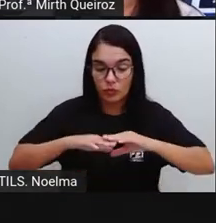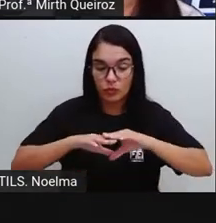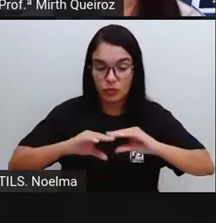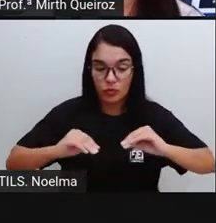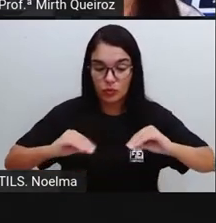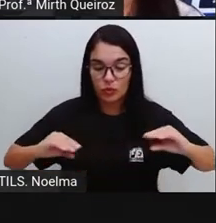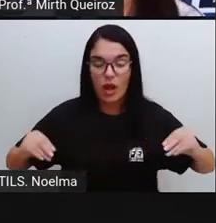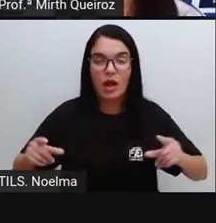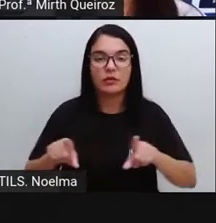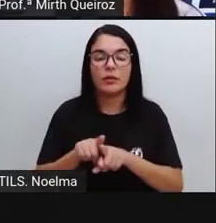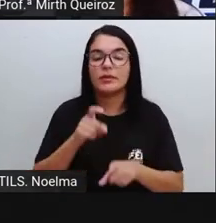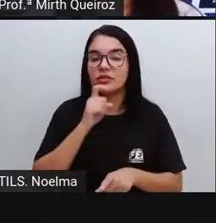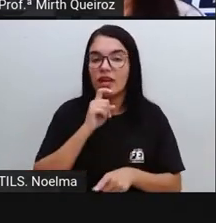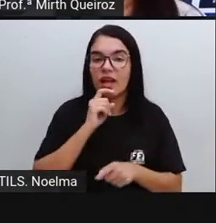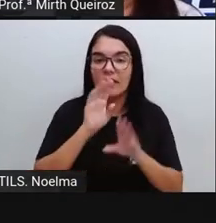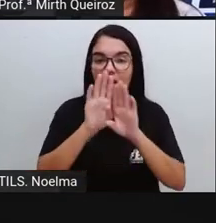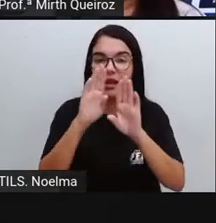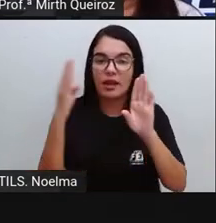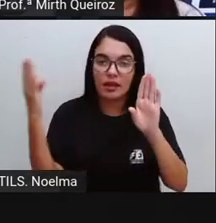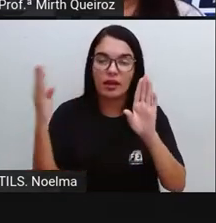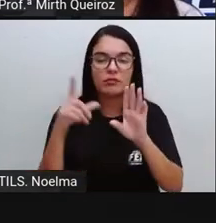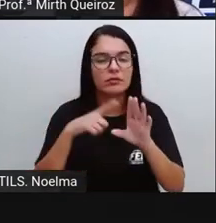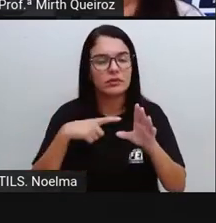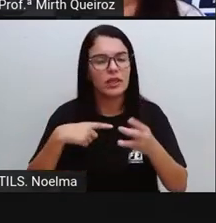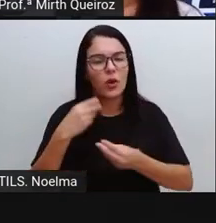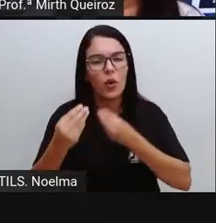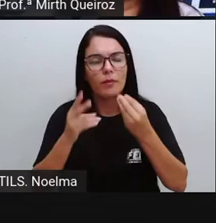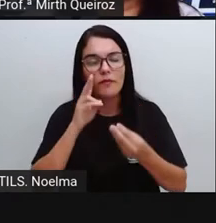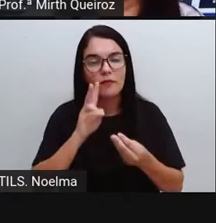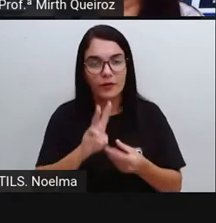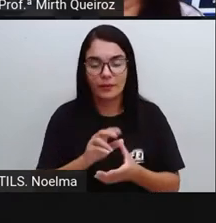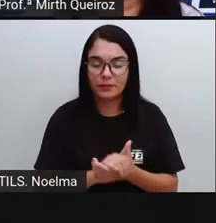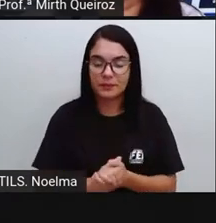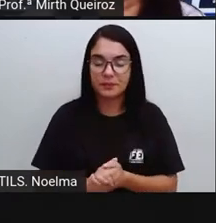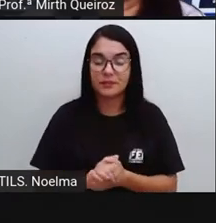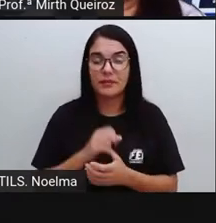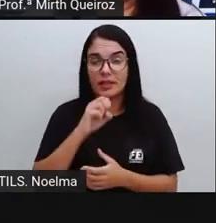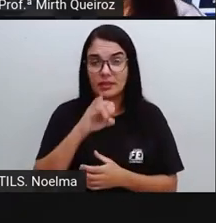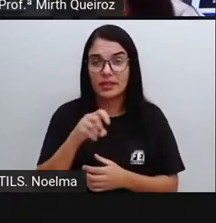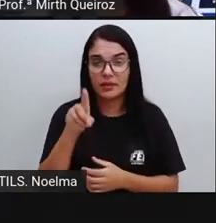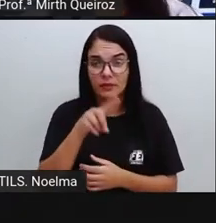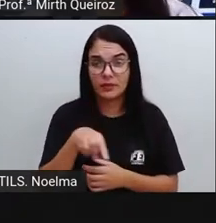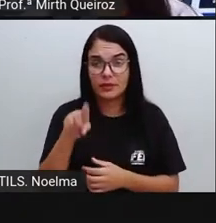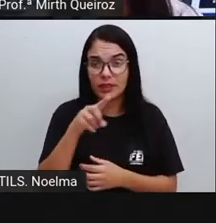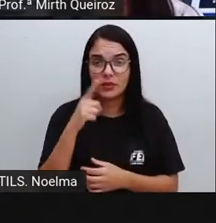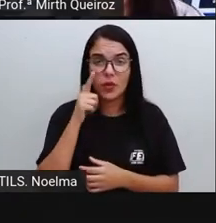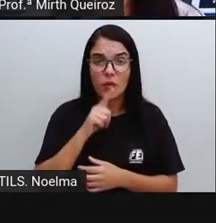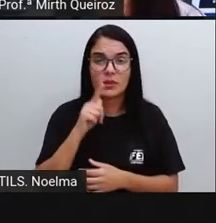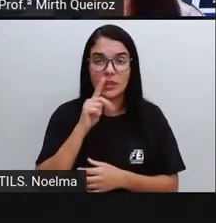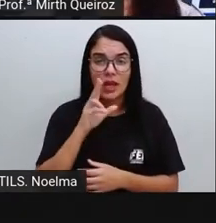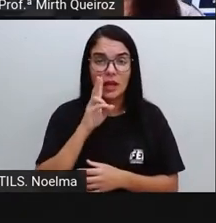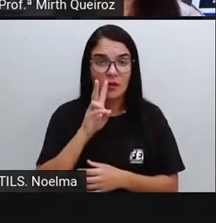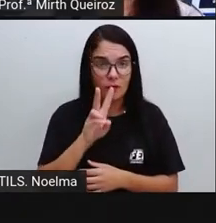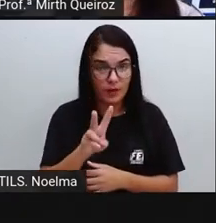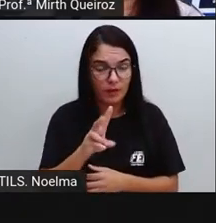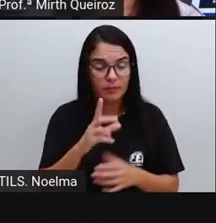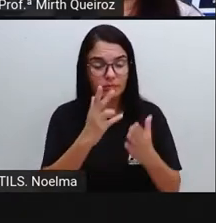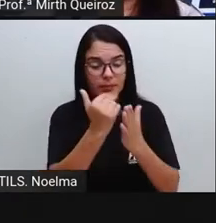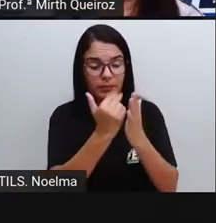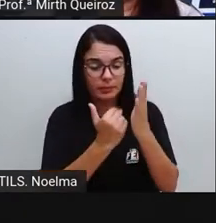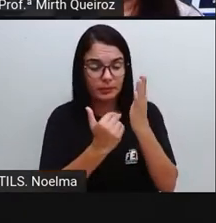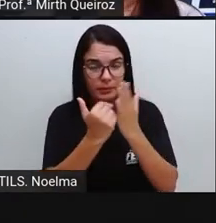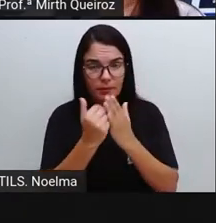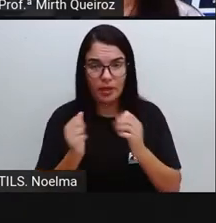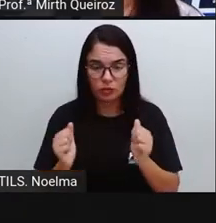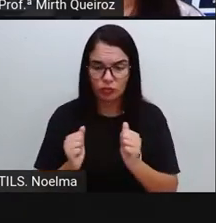no fogão, a gente consegue analisar essas formas geométricas. Se vocês conseguem ver essas figuras em alguns objetos ao